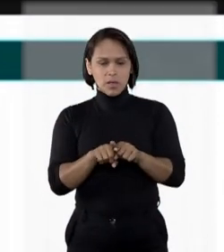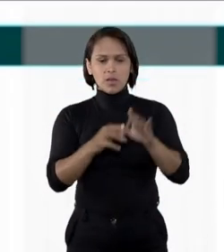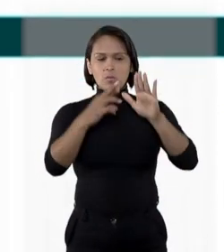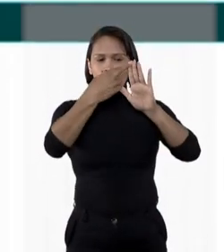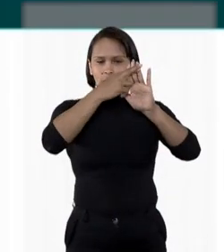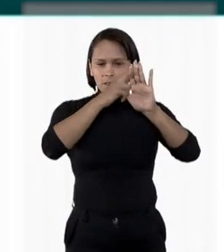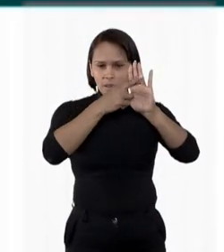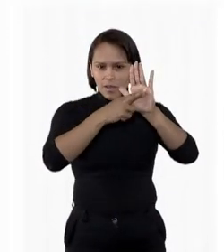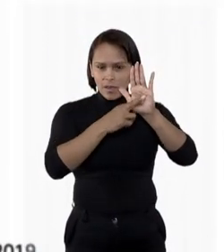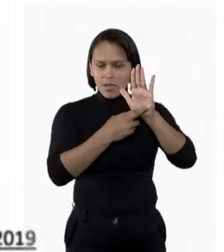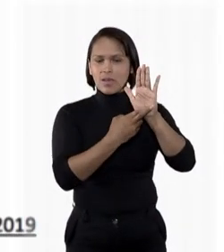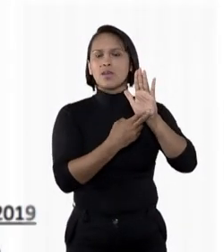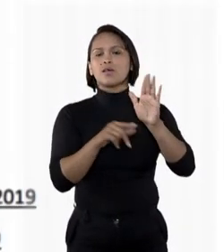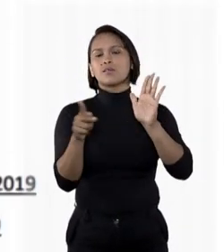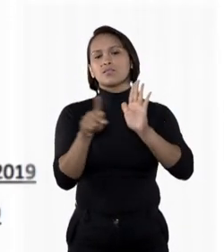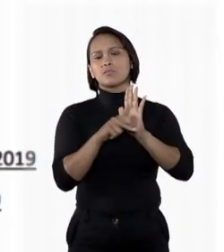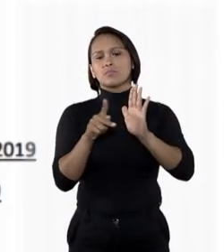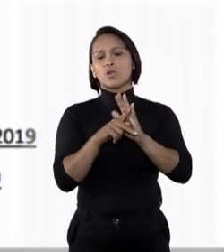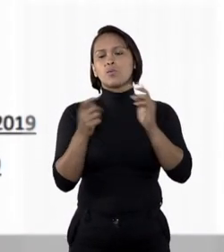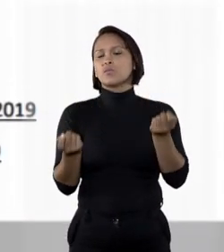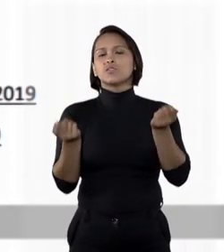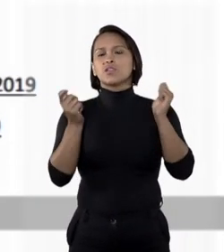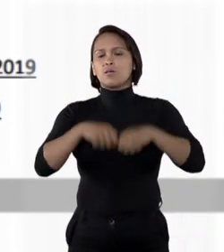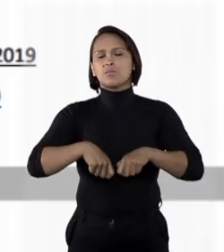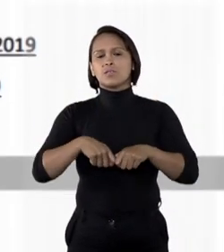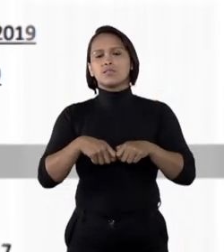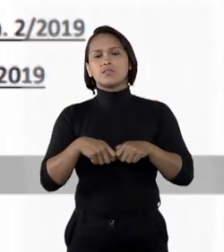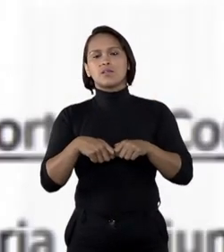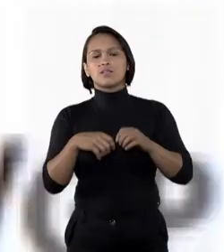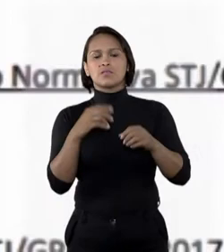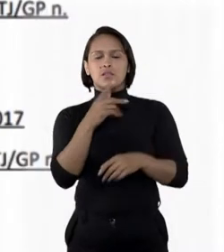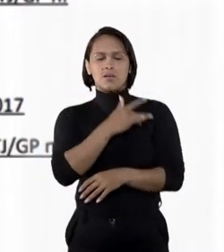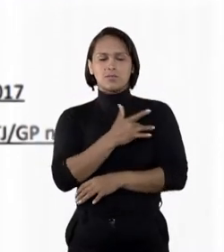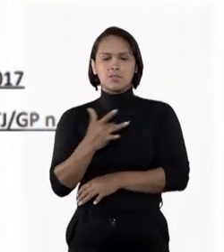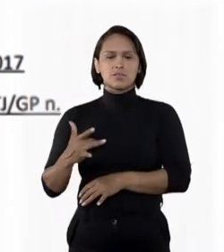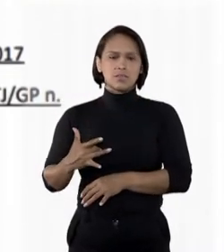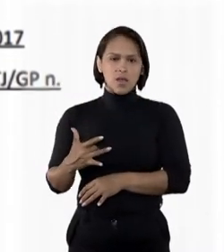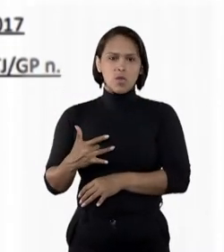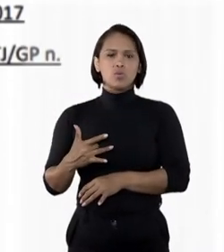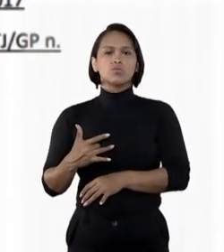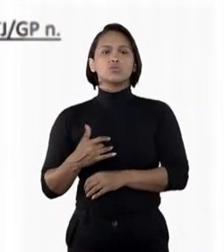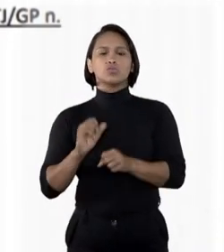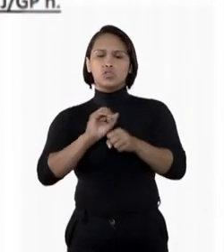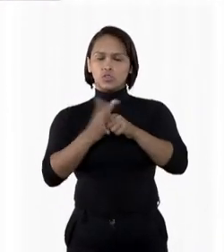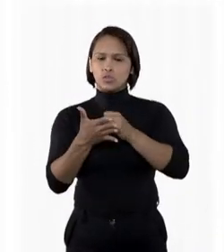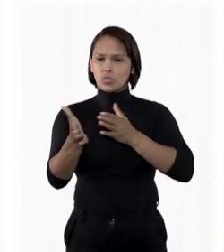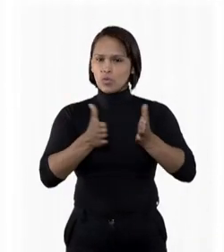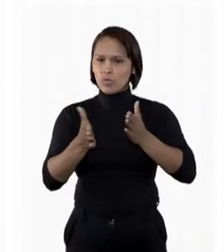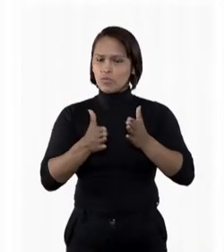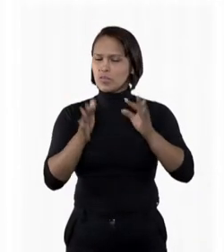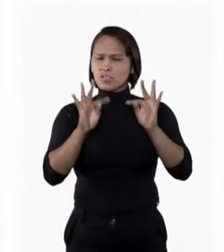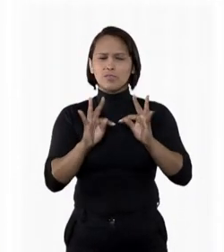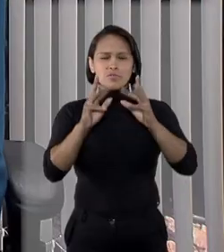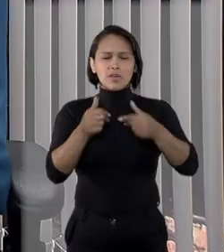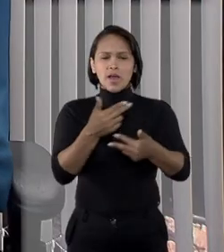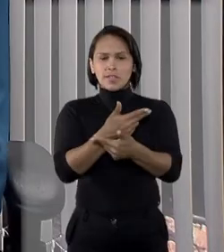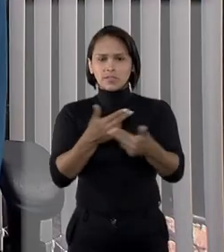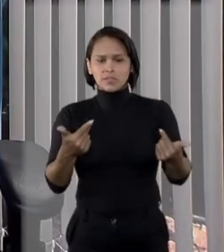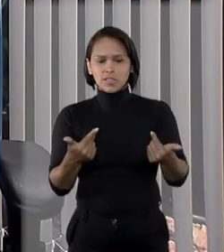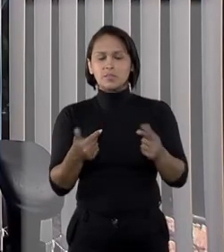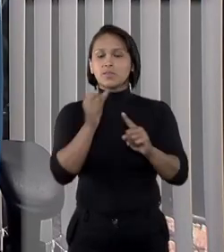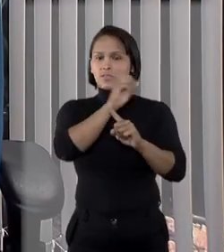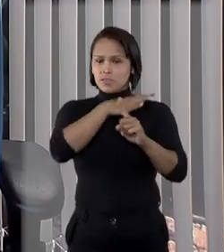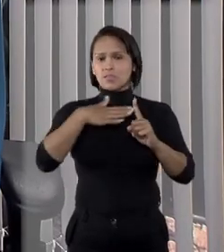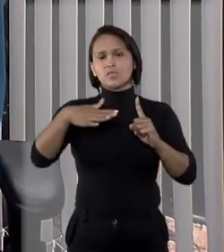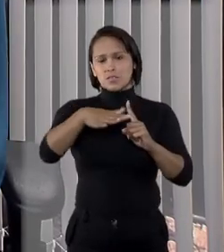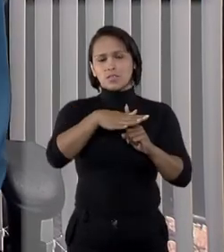dirigidas para eles, tanto de capacitação, como da parte da saúde, do Covid, enfim. E o